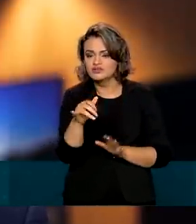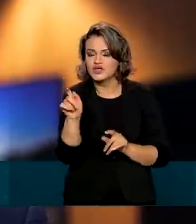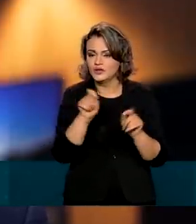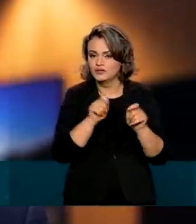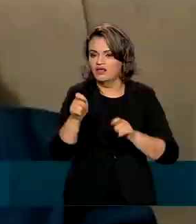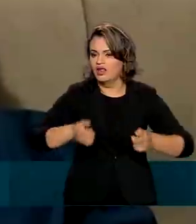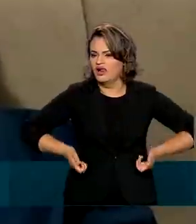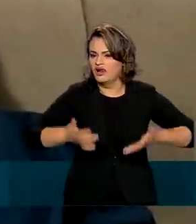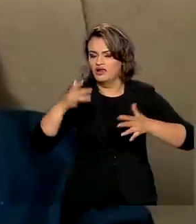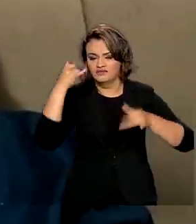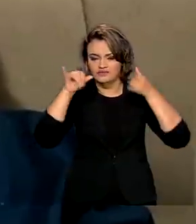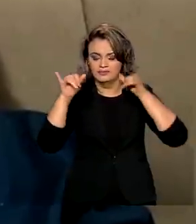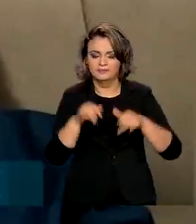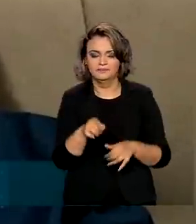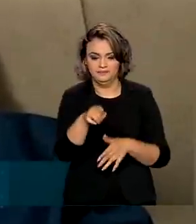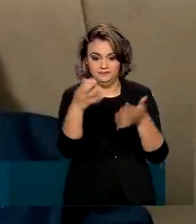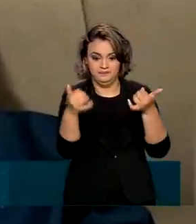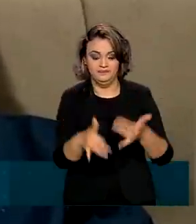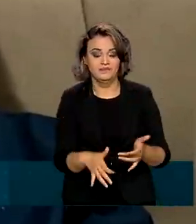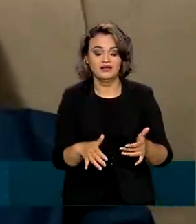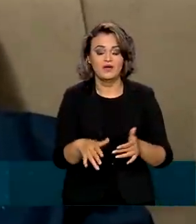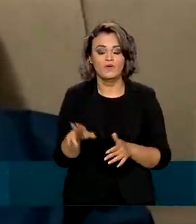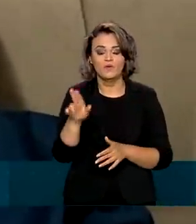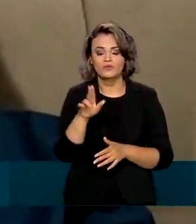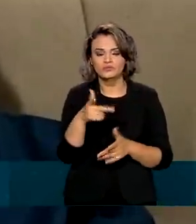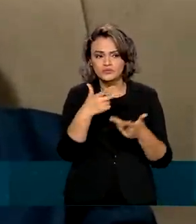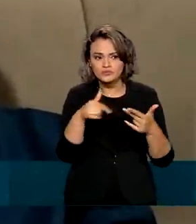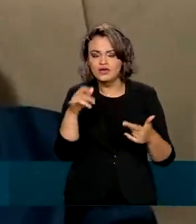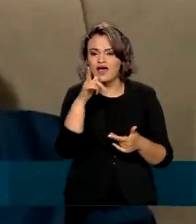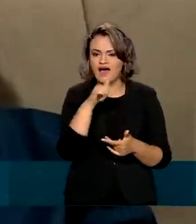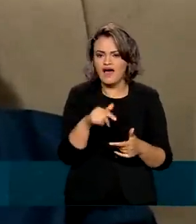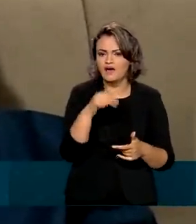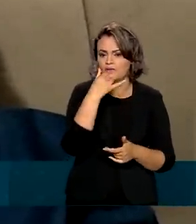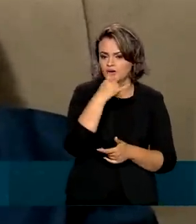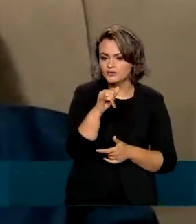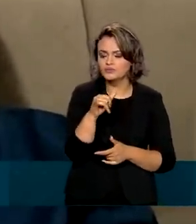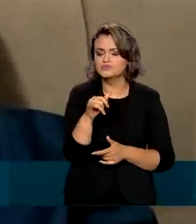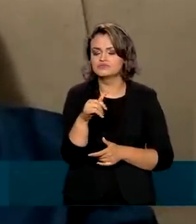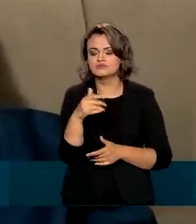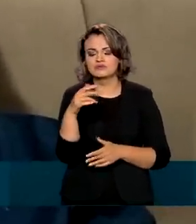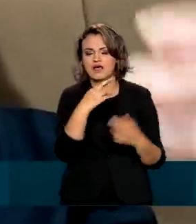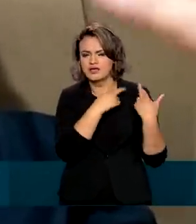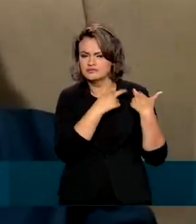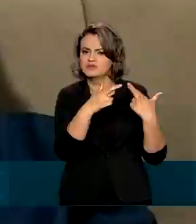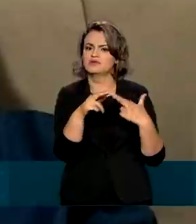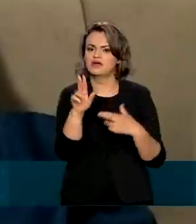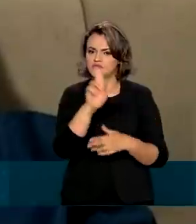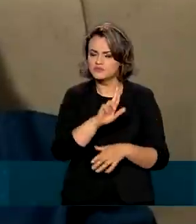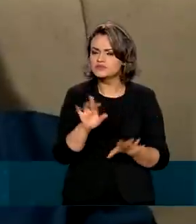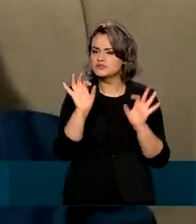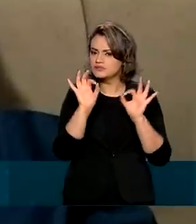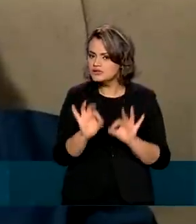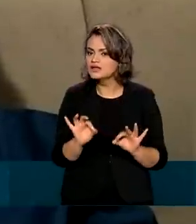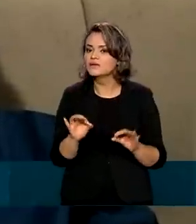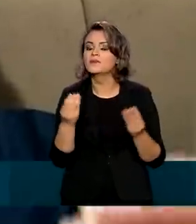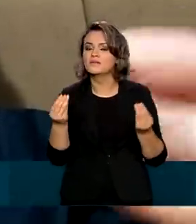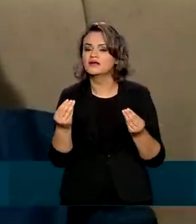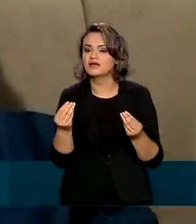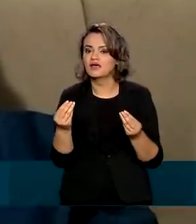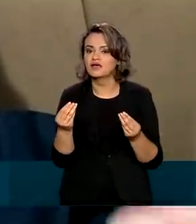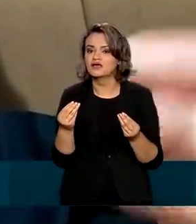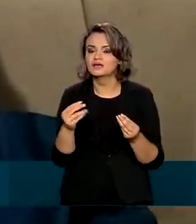evitando desperdícios. Utilizar os recursos naturais de forma responsável para que os nossos